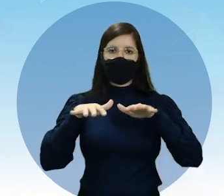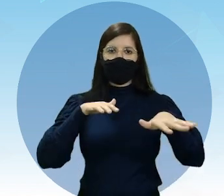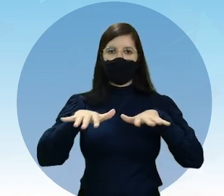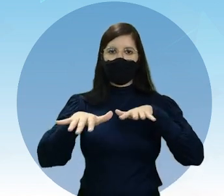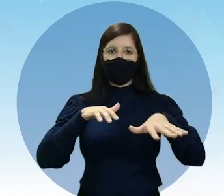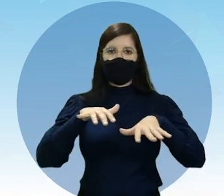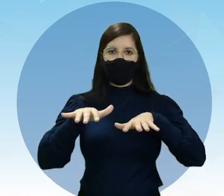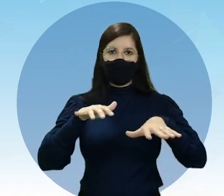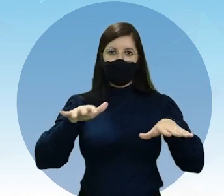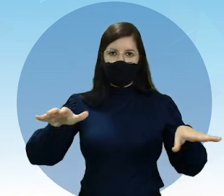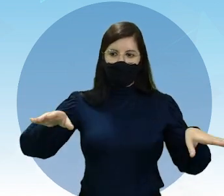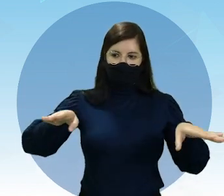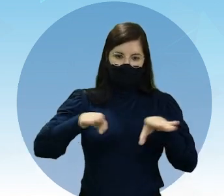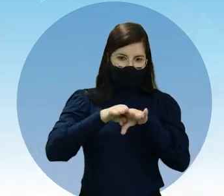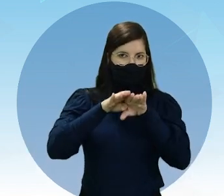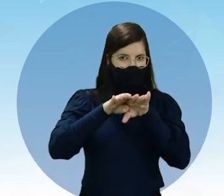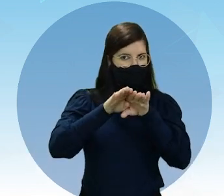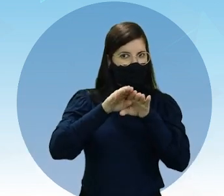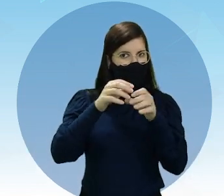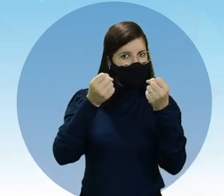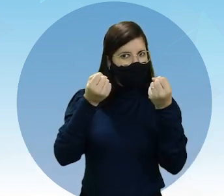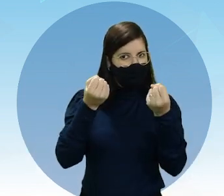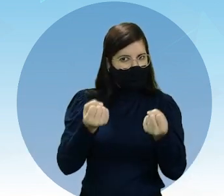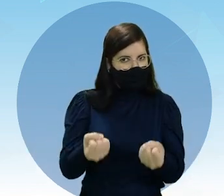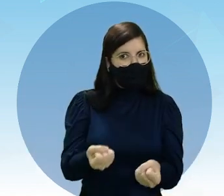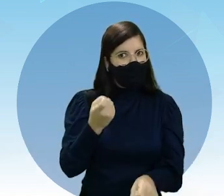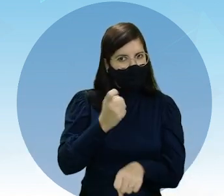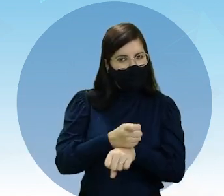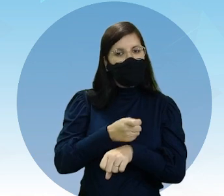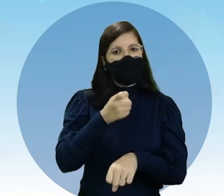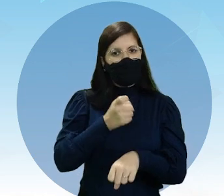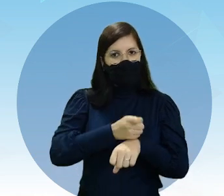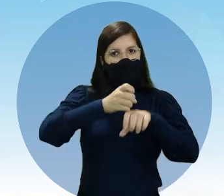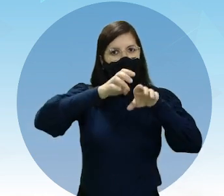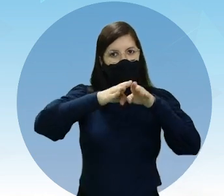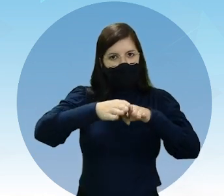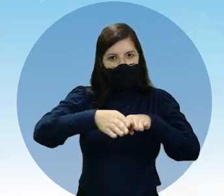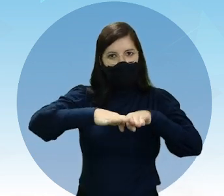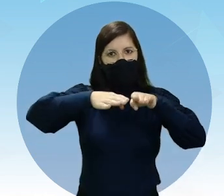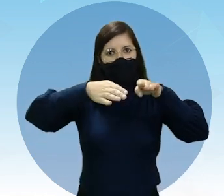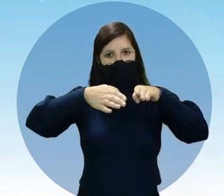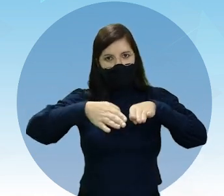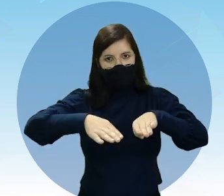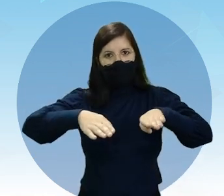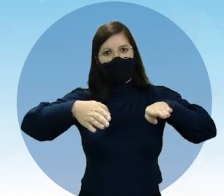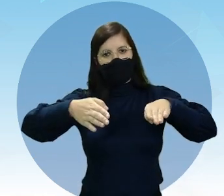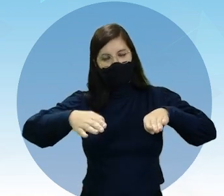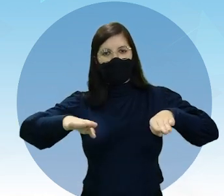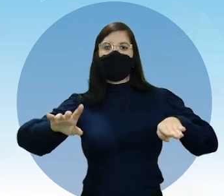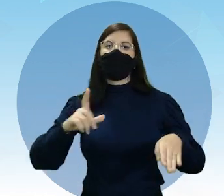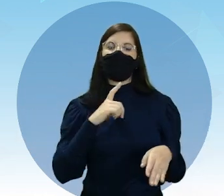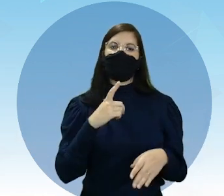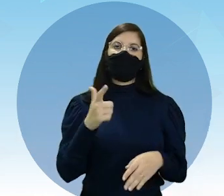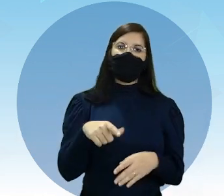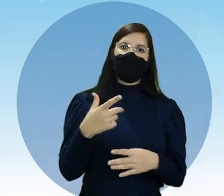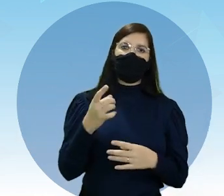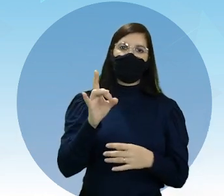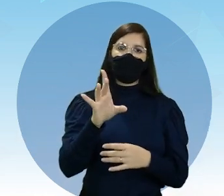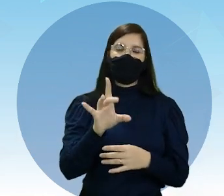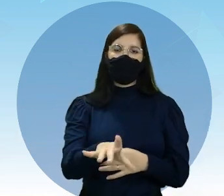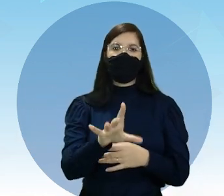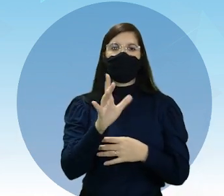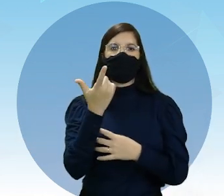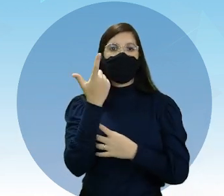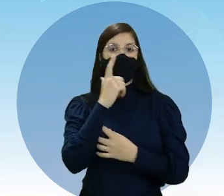as imensas placas continentais, e a deriva continental, na realidade, ela foi